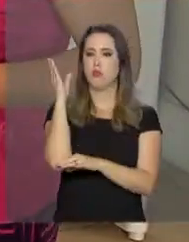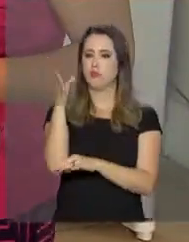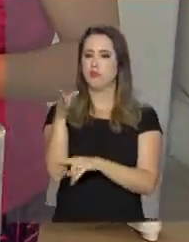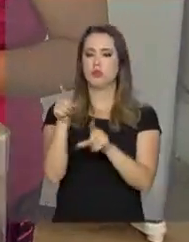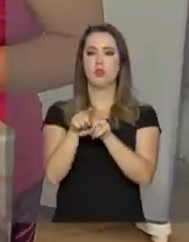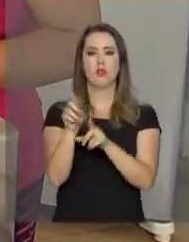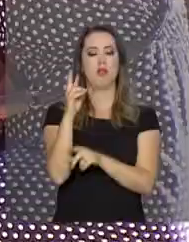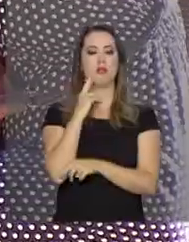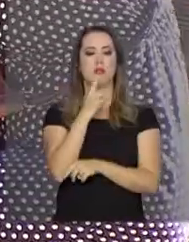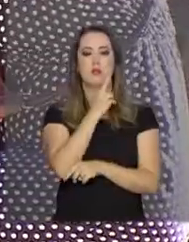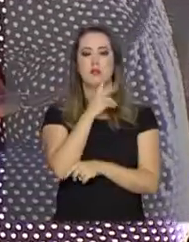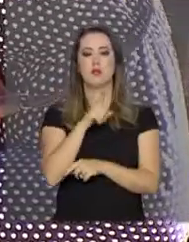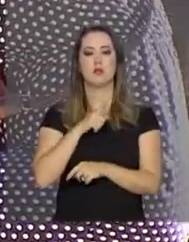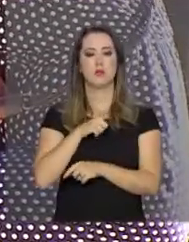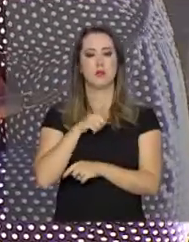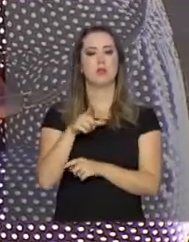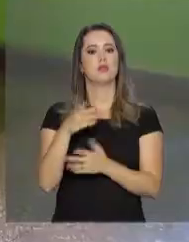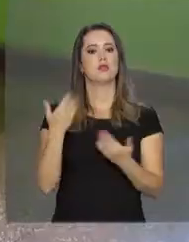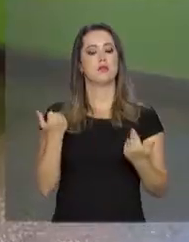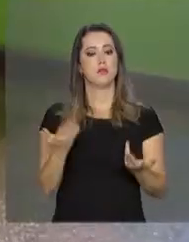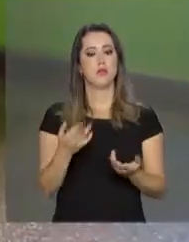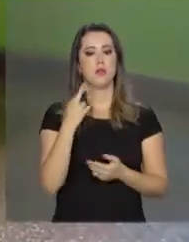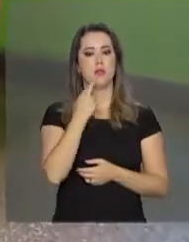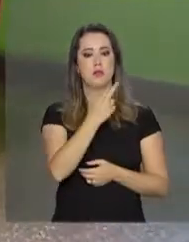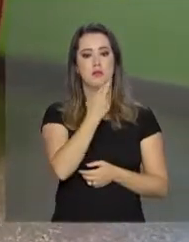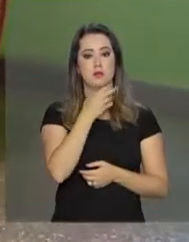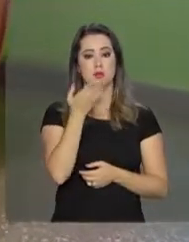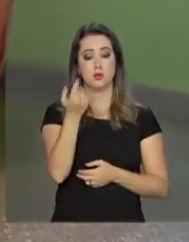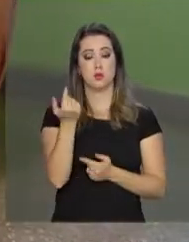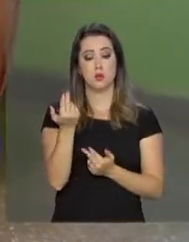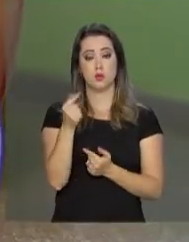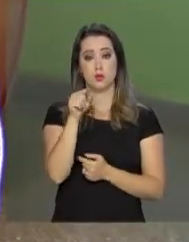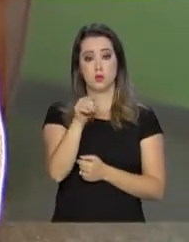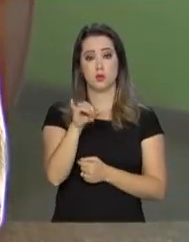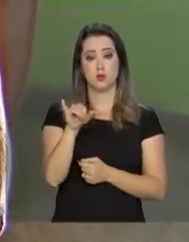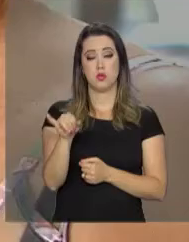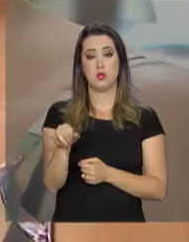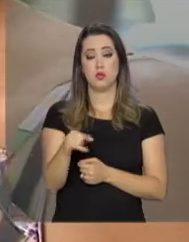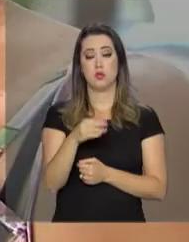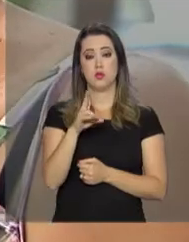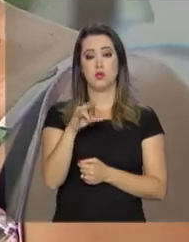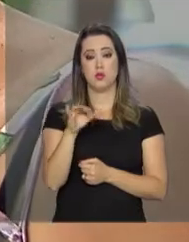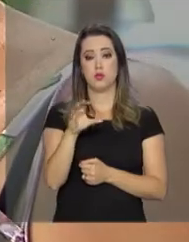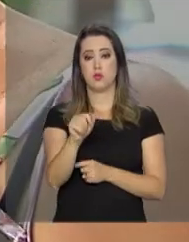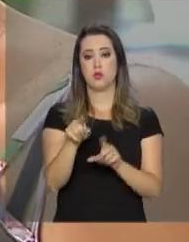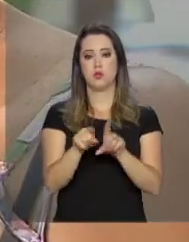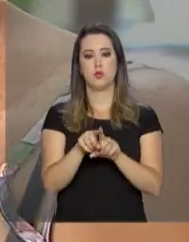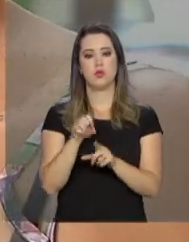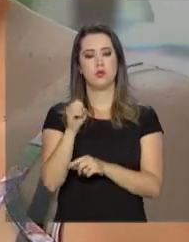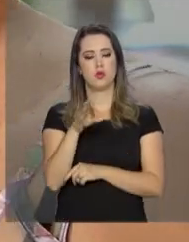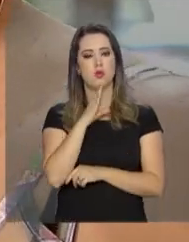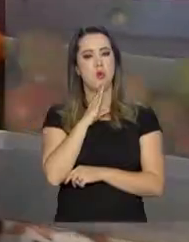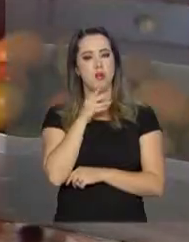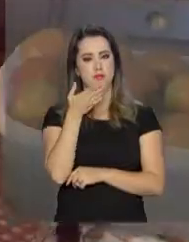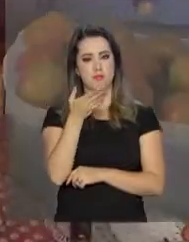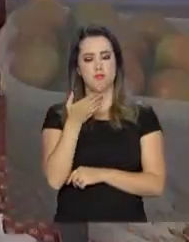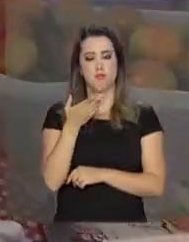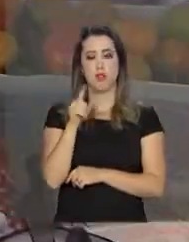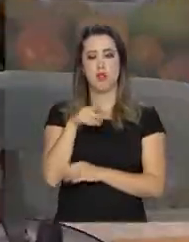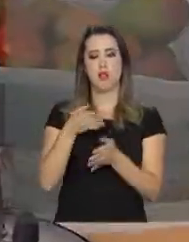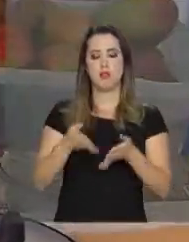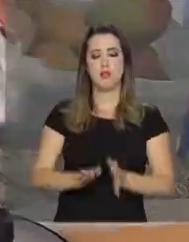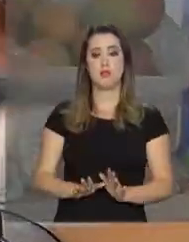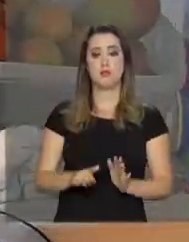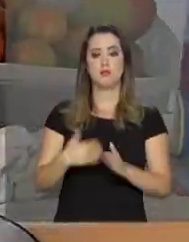gastronômicas também não faltam na vila. Restaurantes como o da Dona Justinácia ou Dona Nenzinha, como é conhecida. Ela